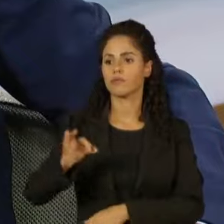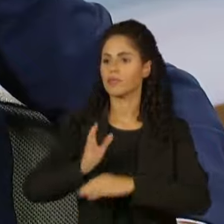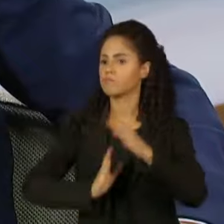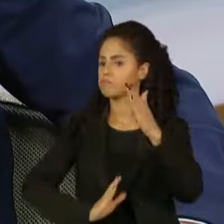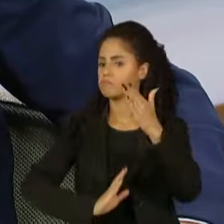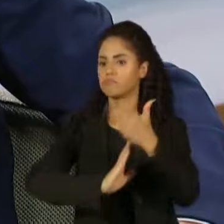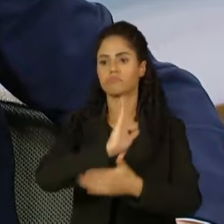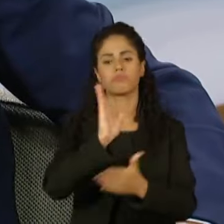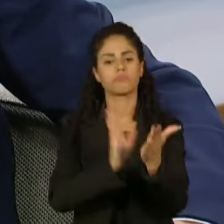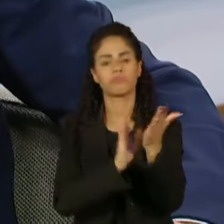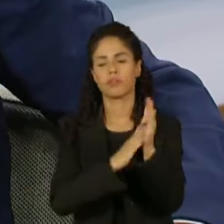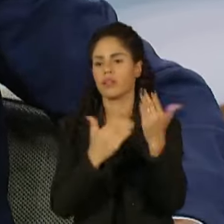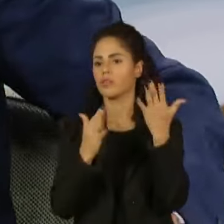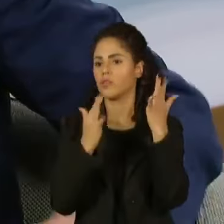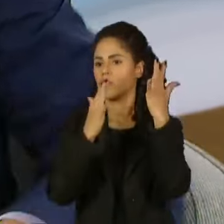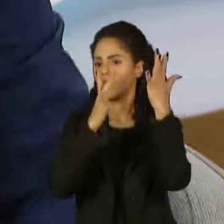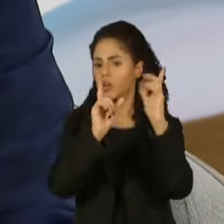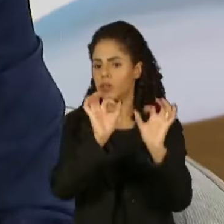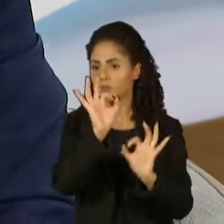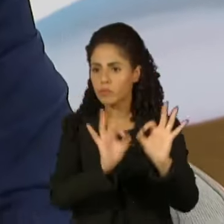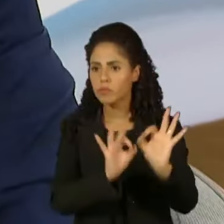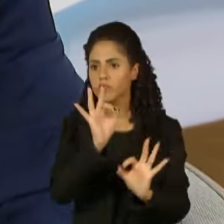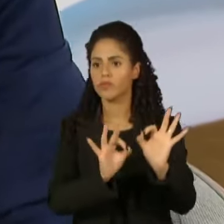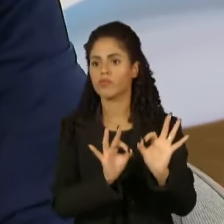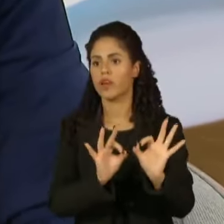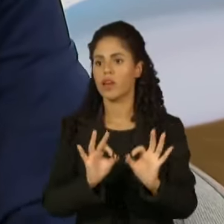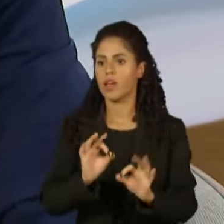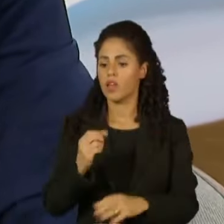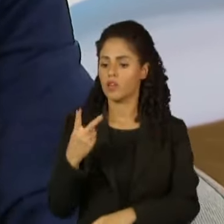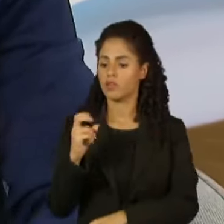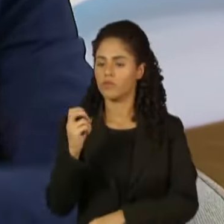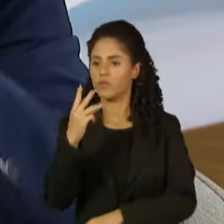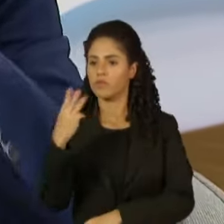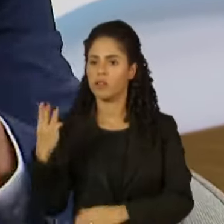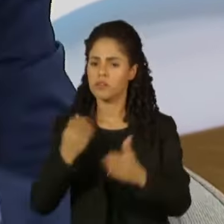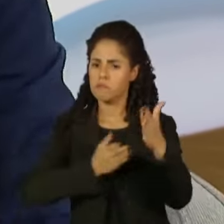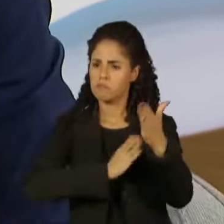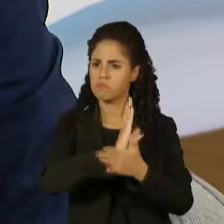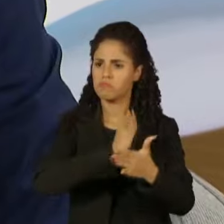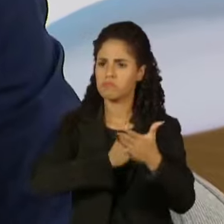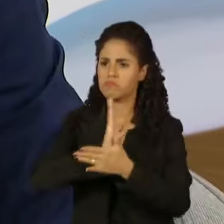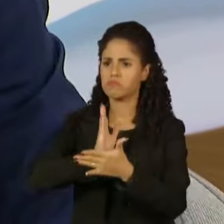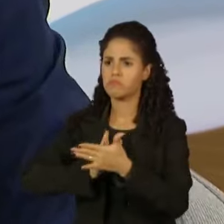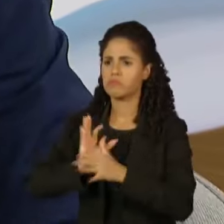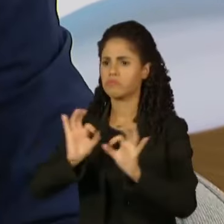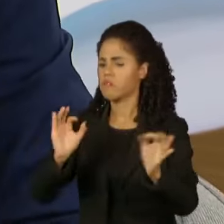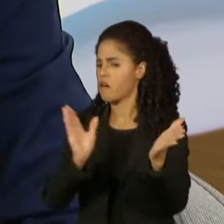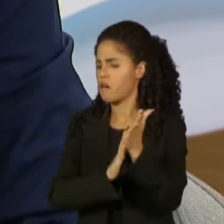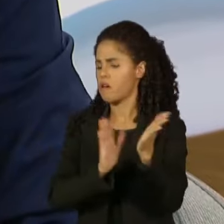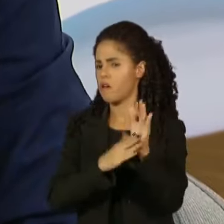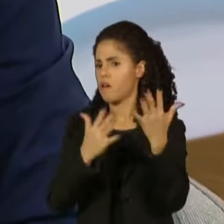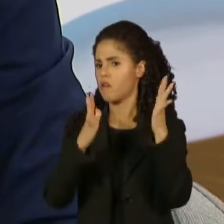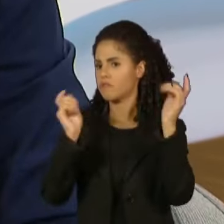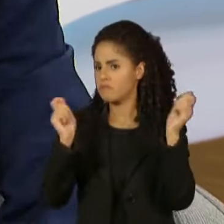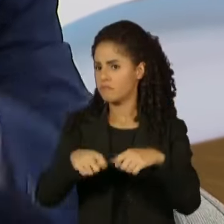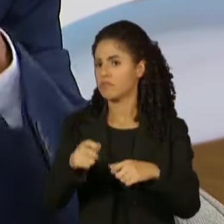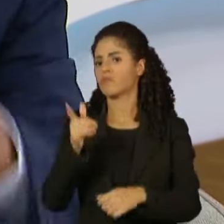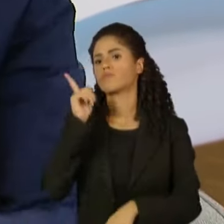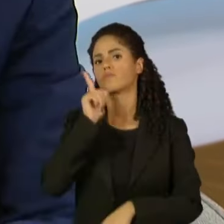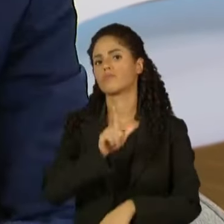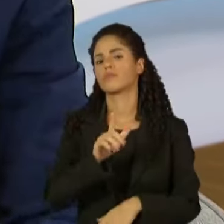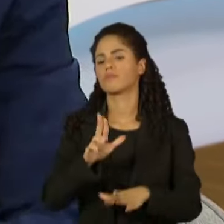aprovação de projetos de iniciativa do governo. Nós aprovamos em 2023 coisas que muitos diziam que ia ser impossível ser aprovado,